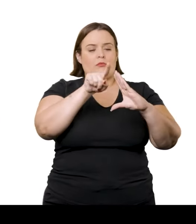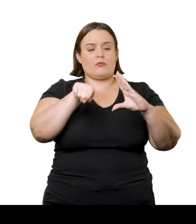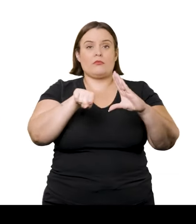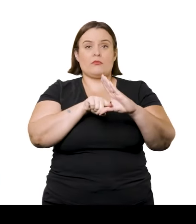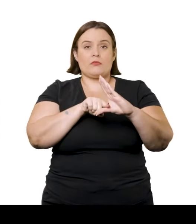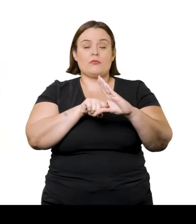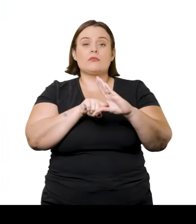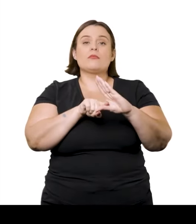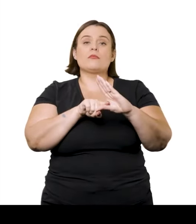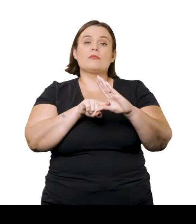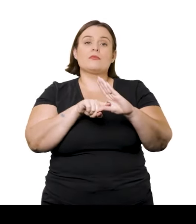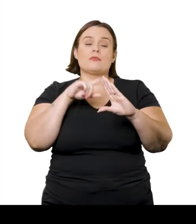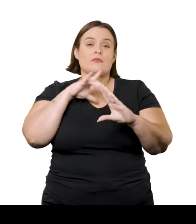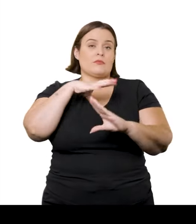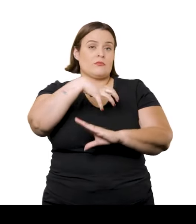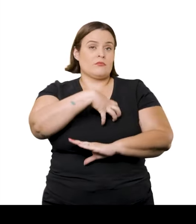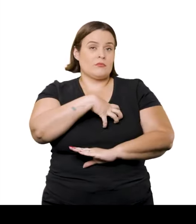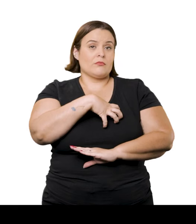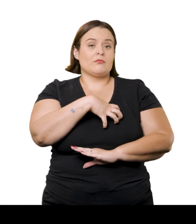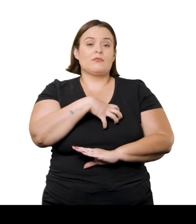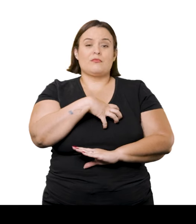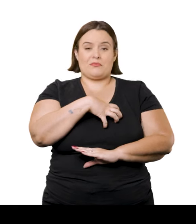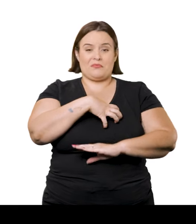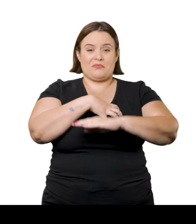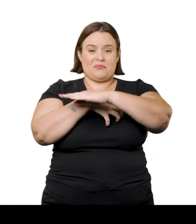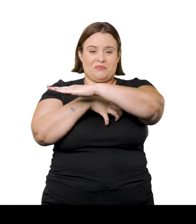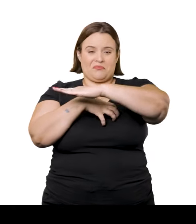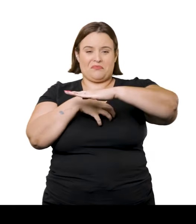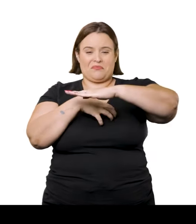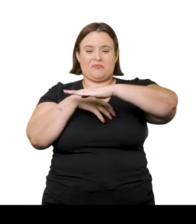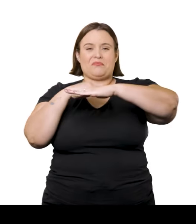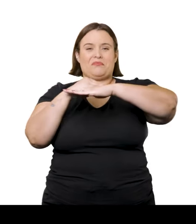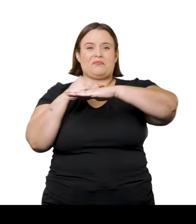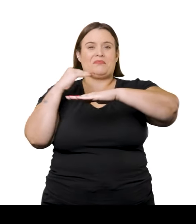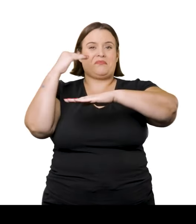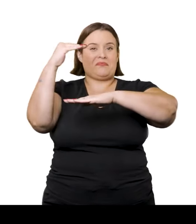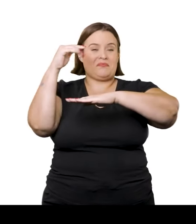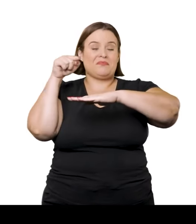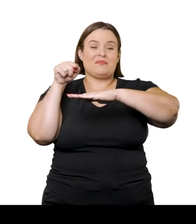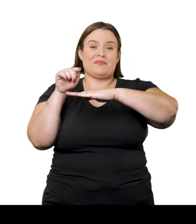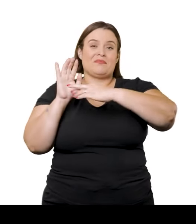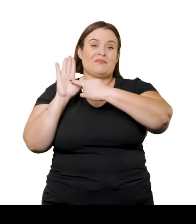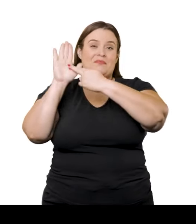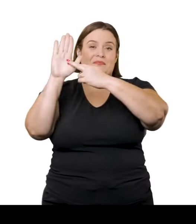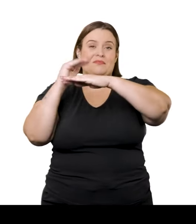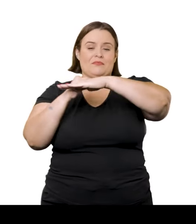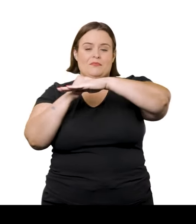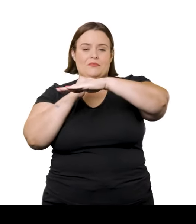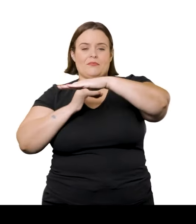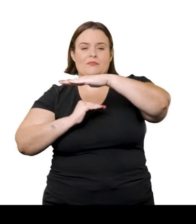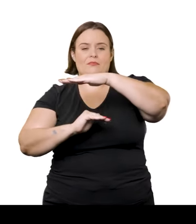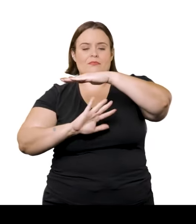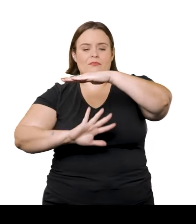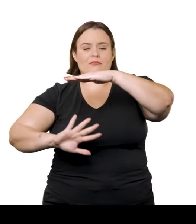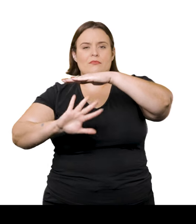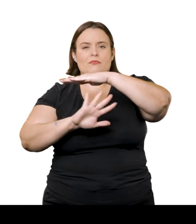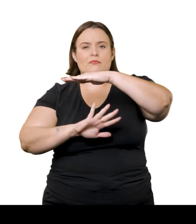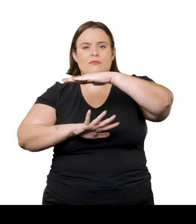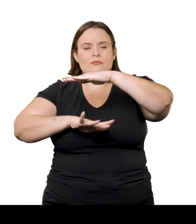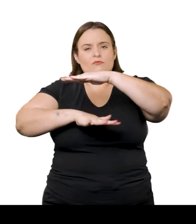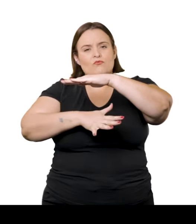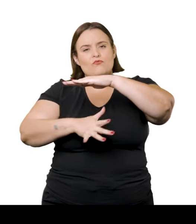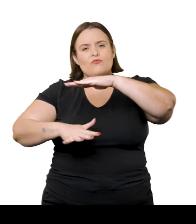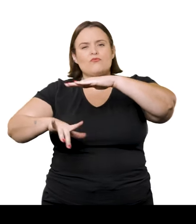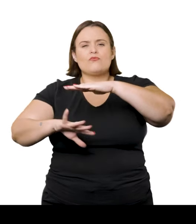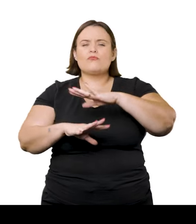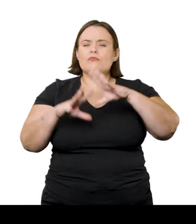de triangulações e é posicionado de uma maneira que inclusive divide a parte superior, mais representativa, de uma porção inferior,